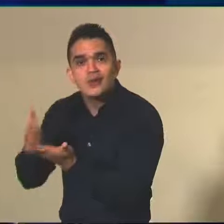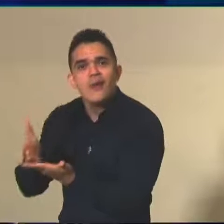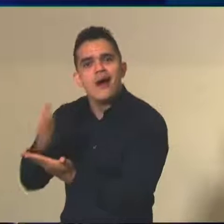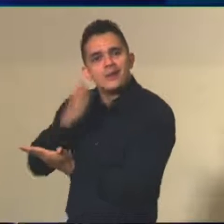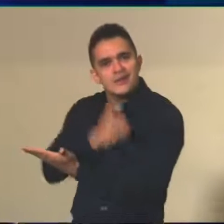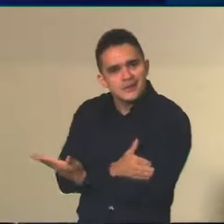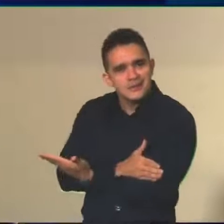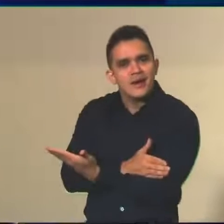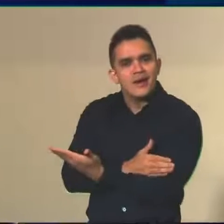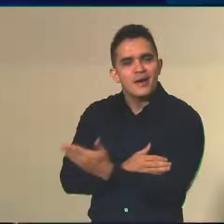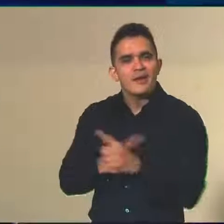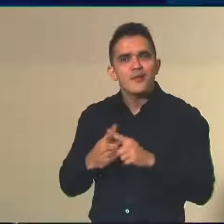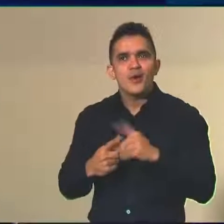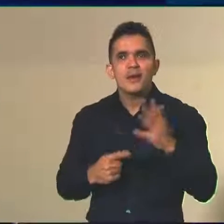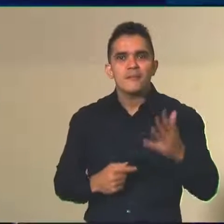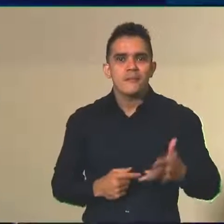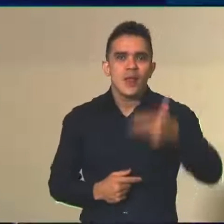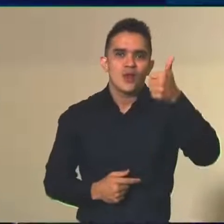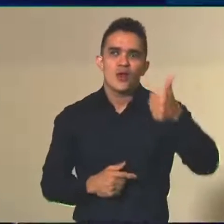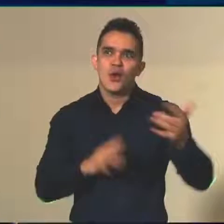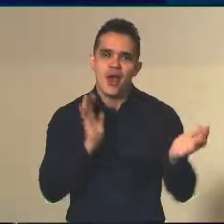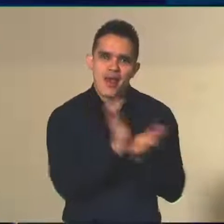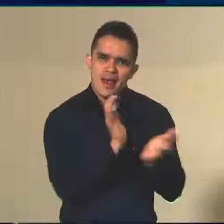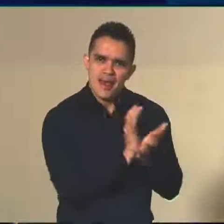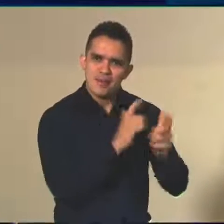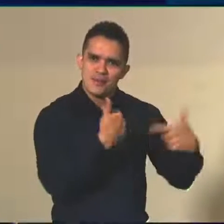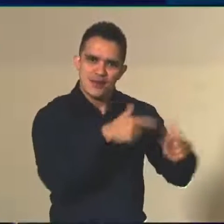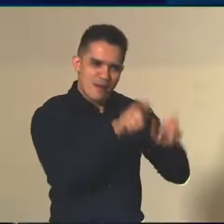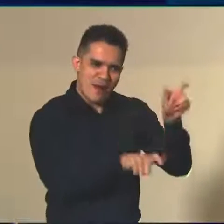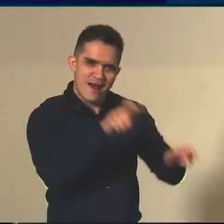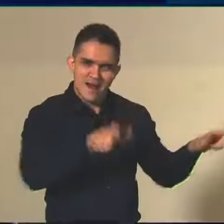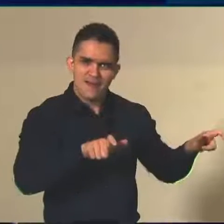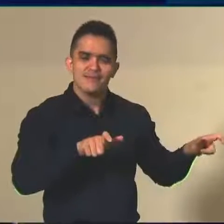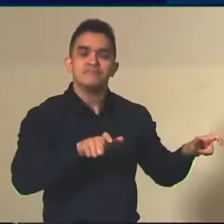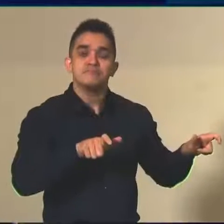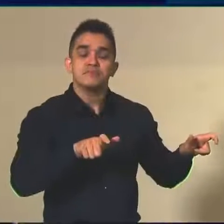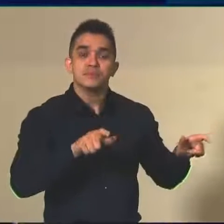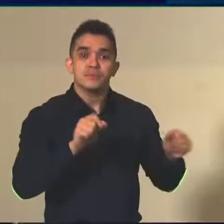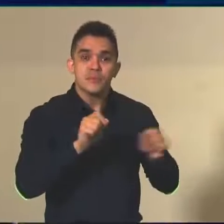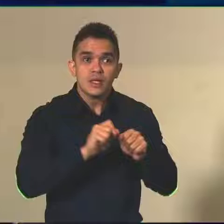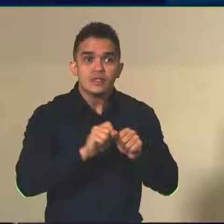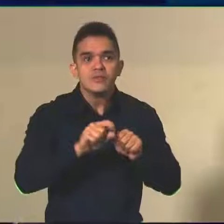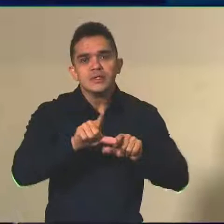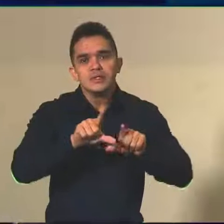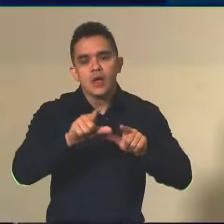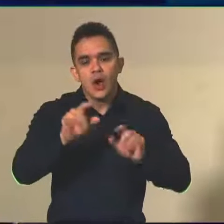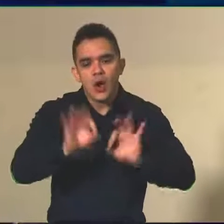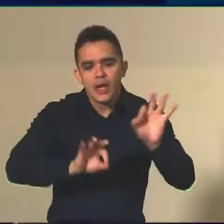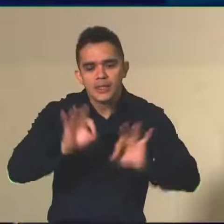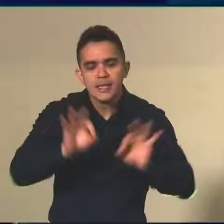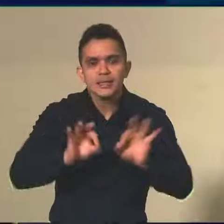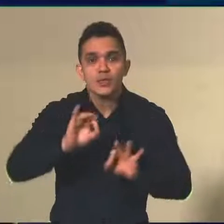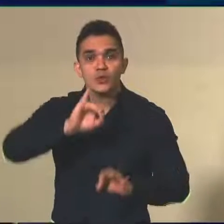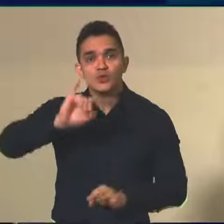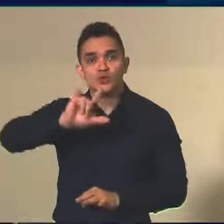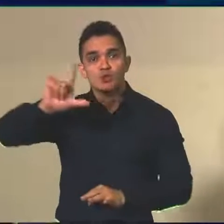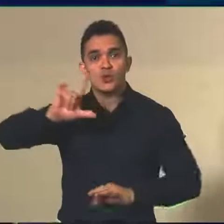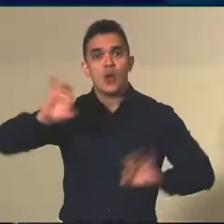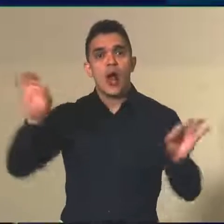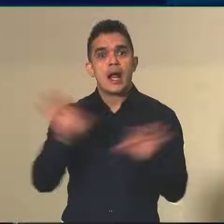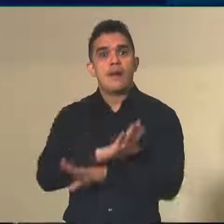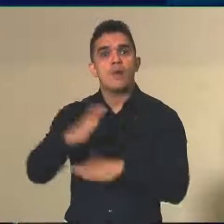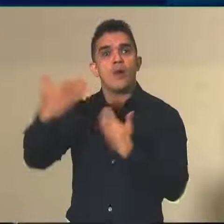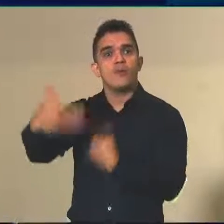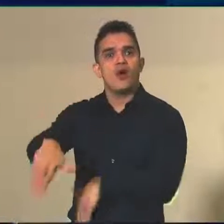decorrência até de uma melhoria no desempenho da equipe. E o processo de elaboração da prova, por exemplo, foi concluído em julho ainda desse ano.